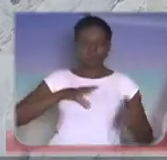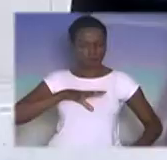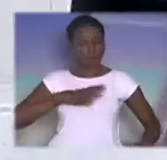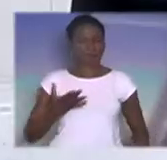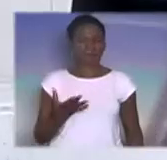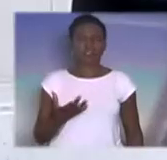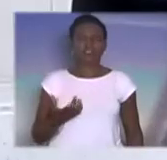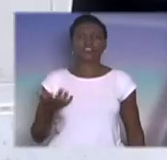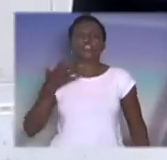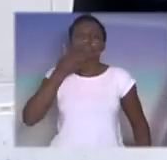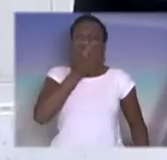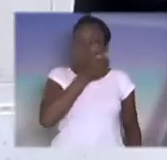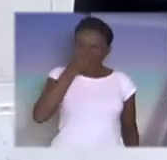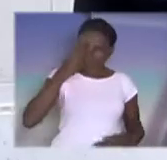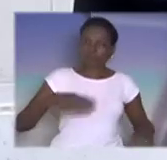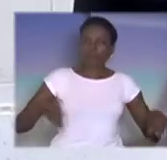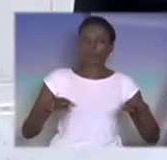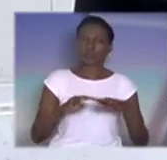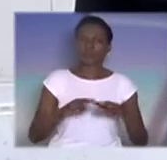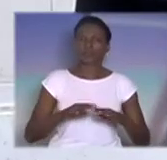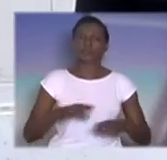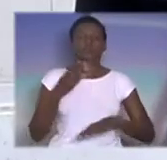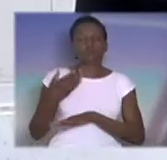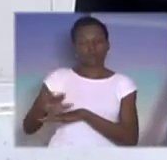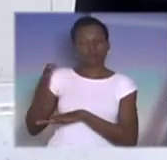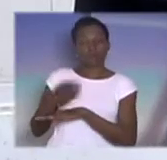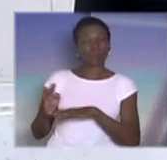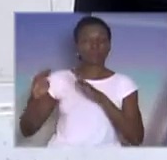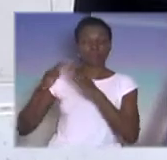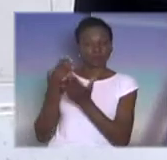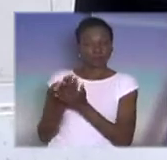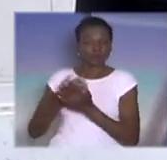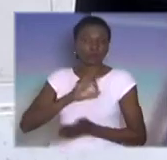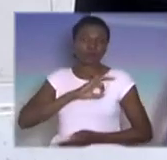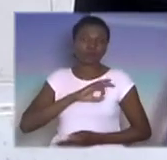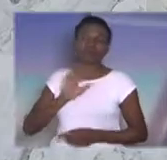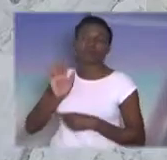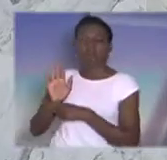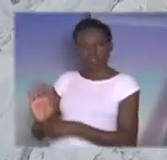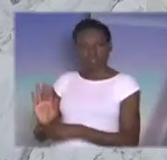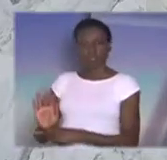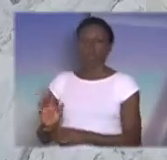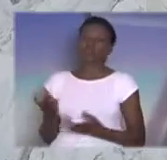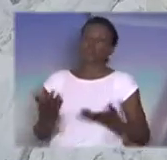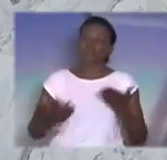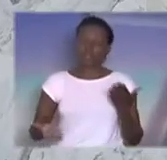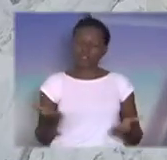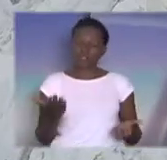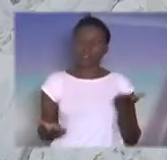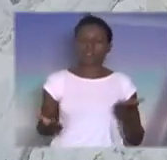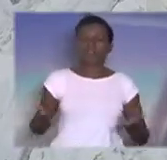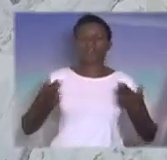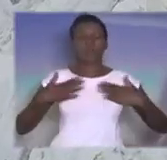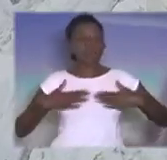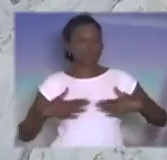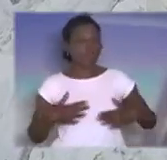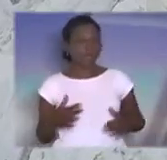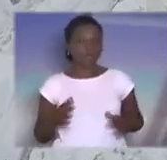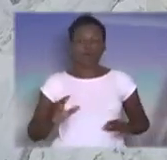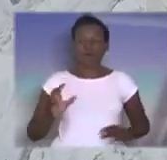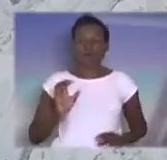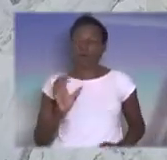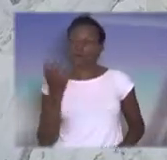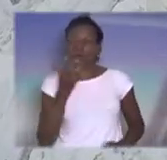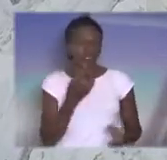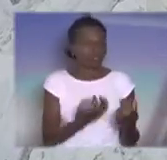E é lógico que o treinamento que ele teve na escola de policial também permitiu que ele agisse. Controle, calma, como agir em caso de incêndio. Ele não é